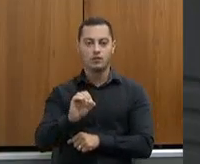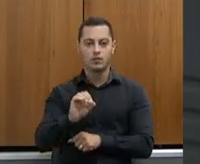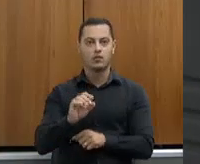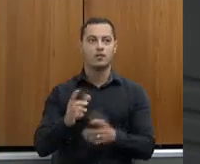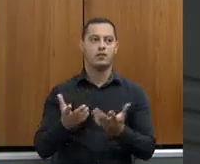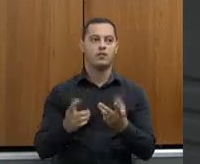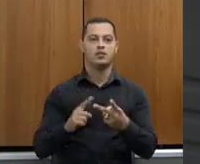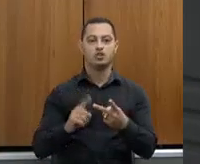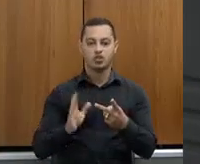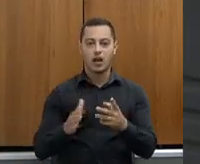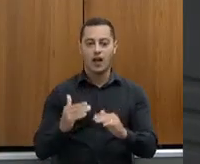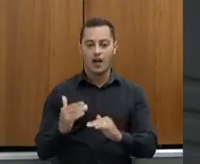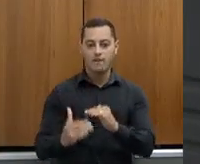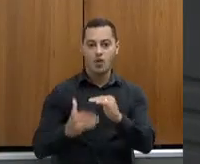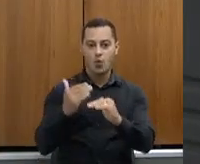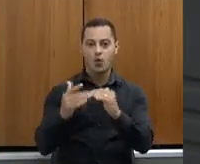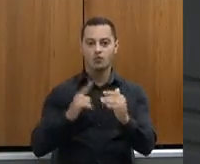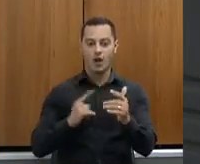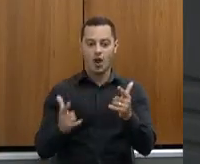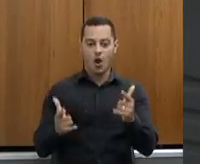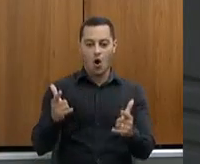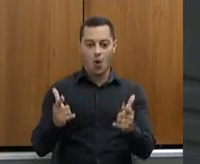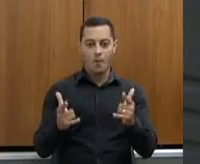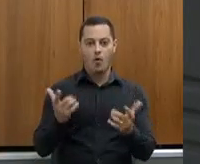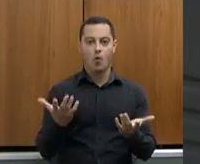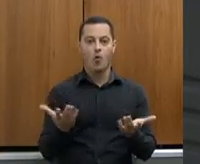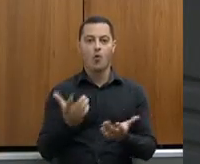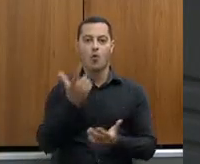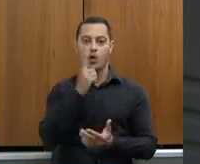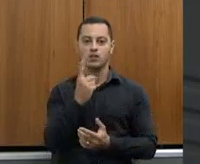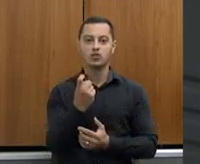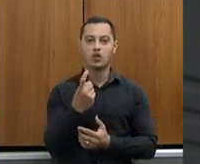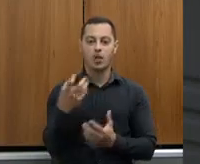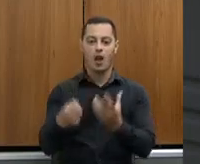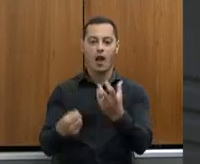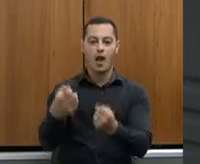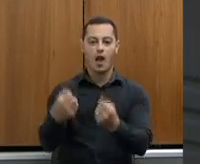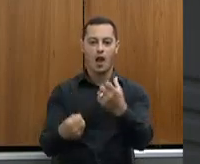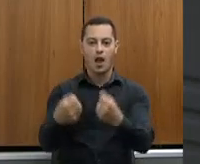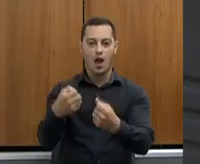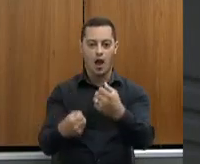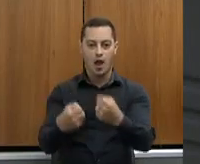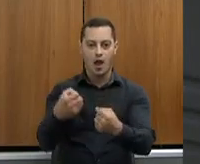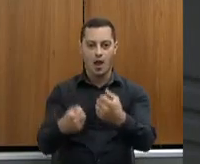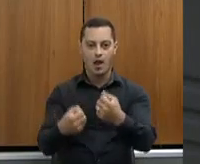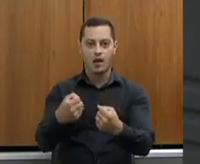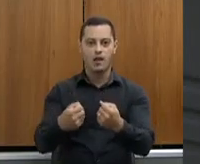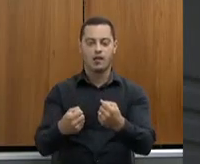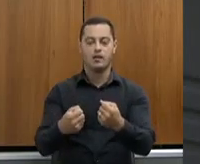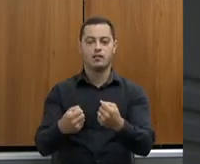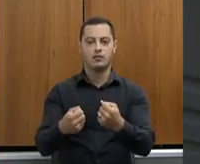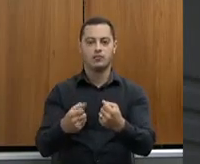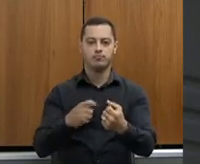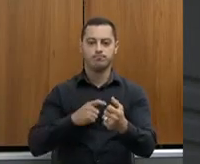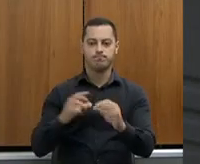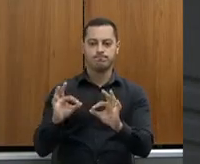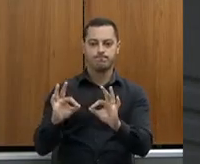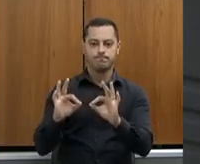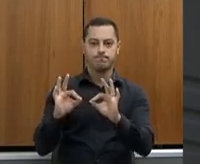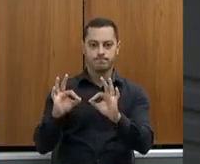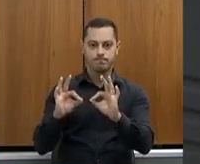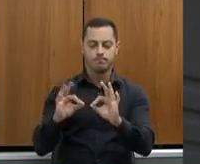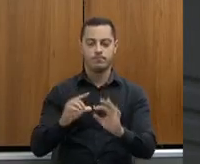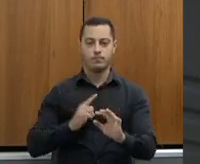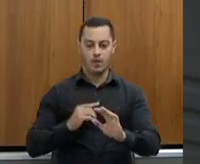nos equipamentos, você tem robô que tira leite hoje sozinho, você tem tudo mecanizado, você tem tanque de expansão, tem ordenhas maravilhosas, tem